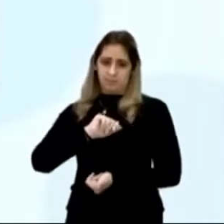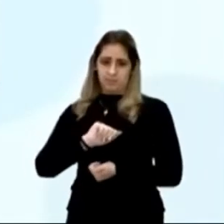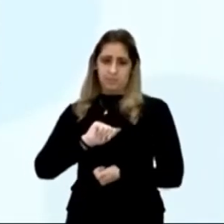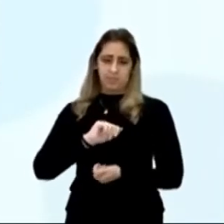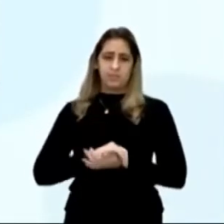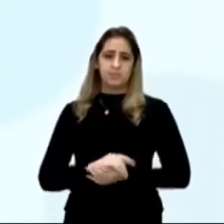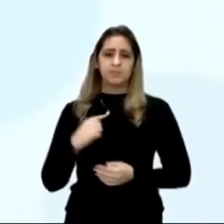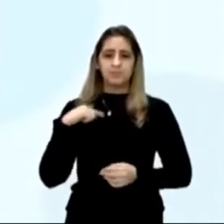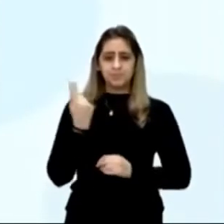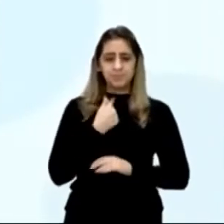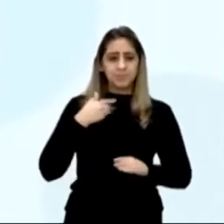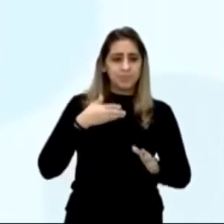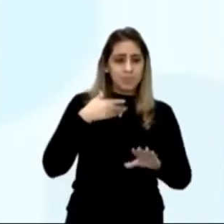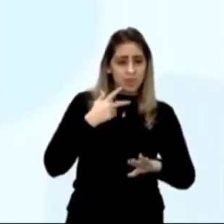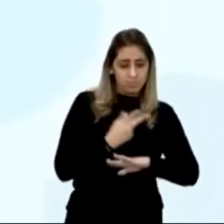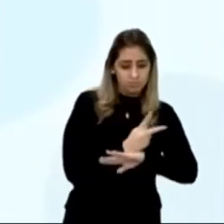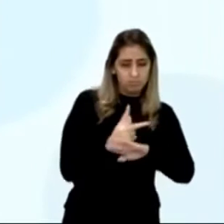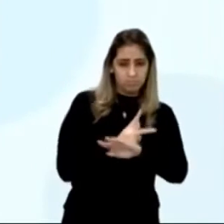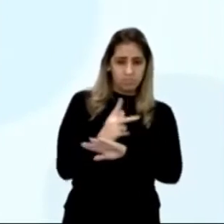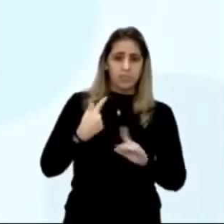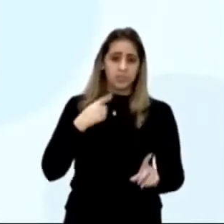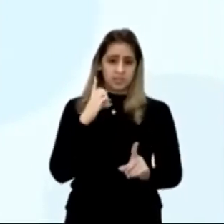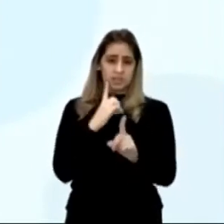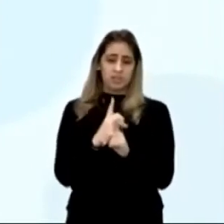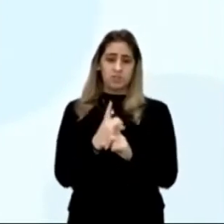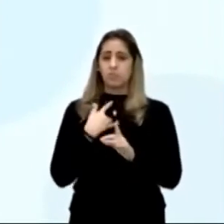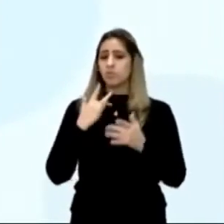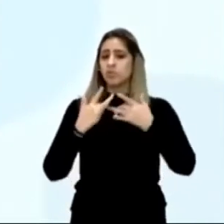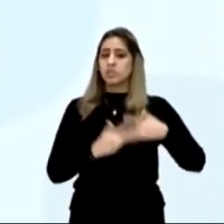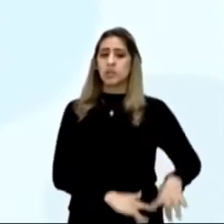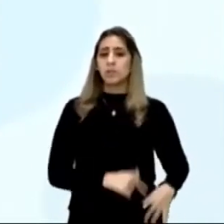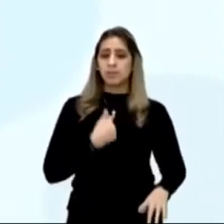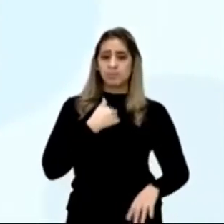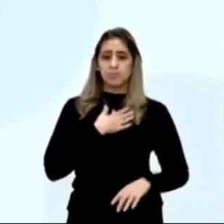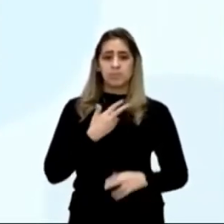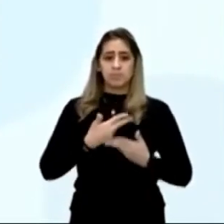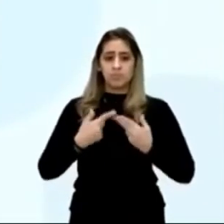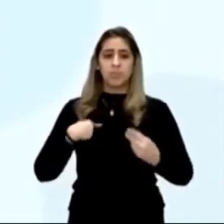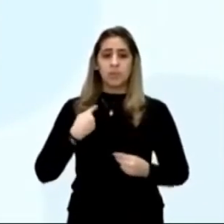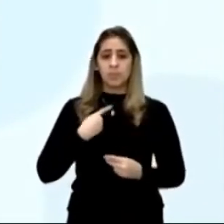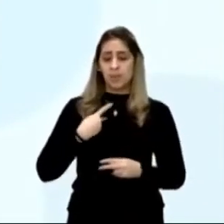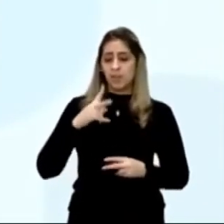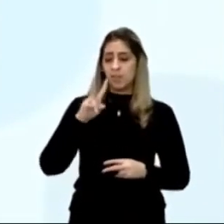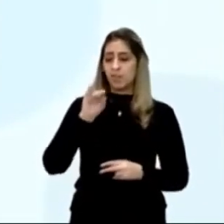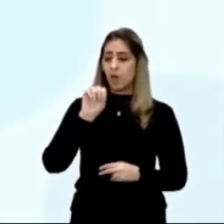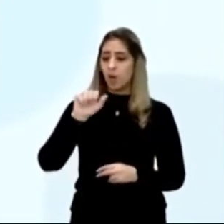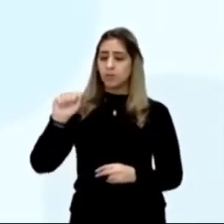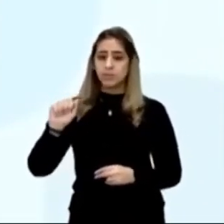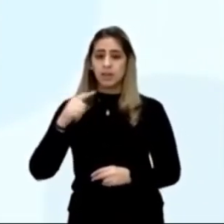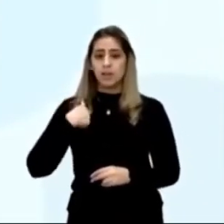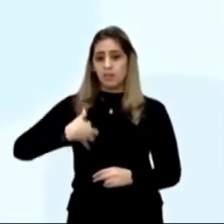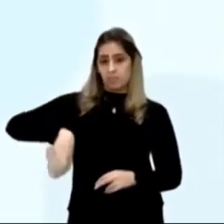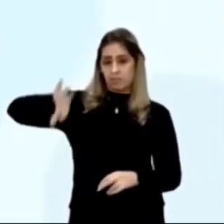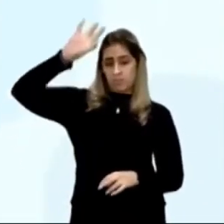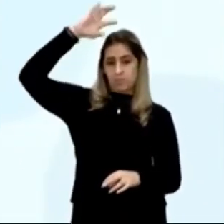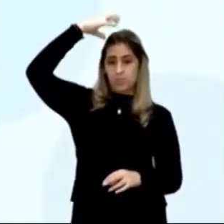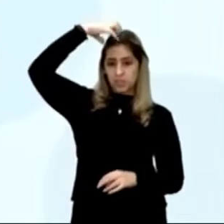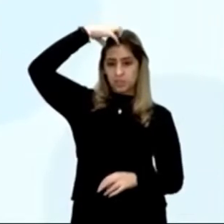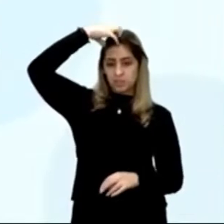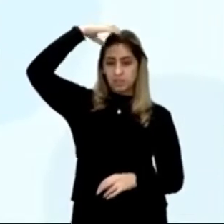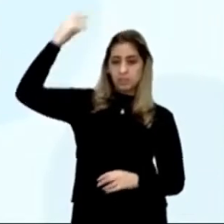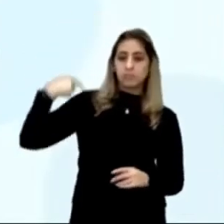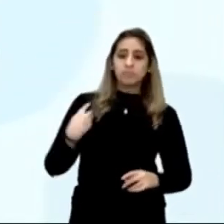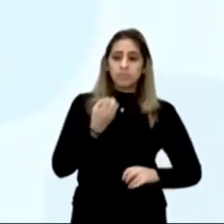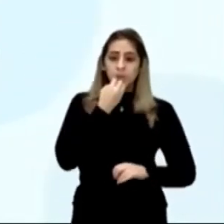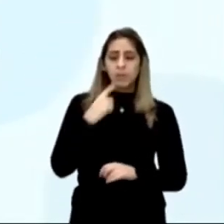nesta navegação, se achou, não deixarei também de dar disso, minha conta, a vossa alteza, assim como eu melhor puder, ainda que